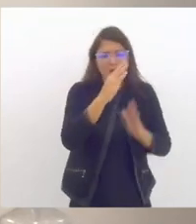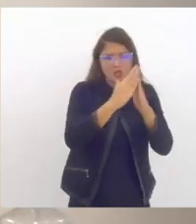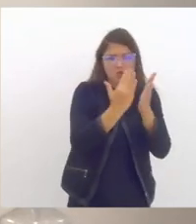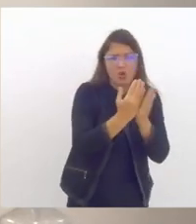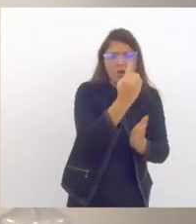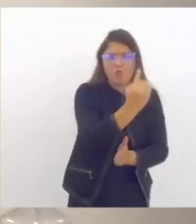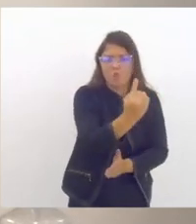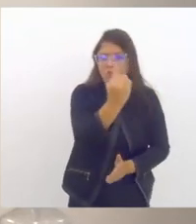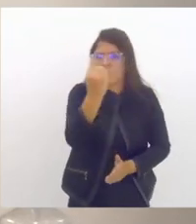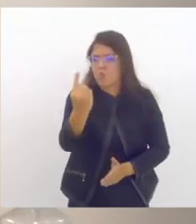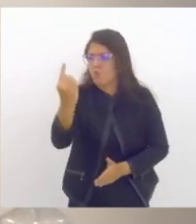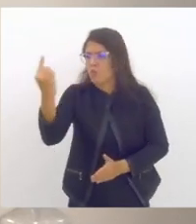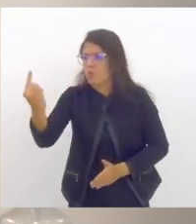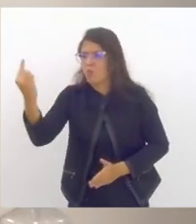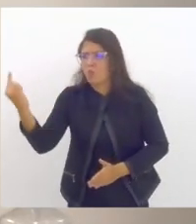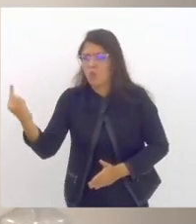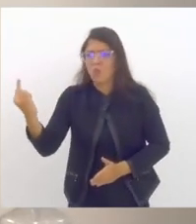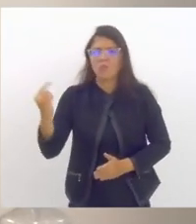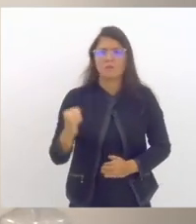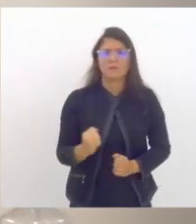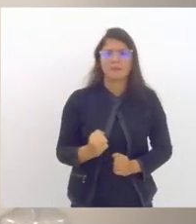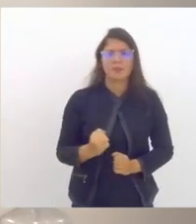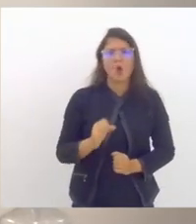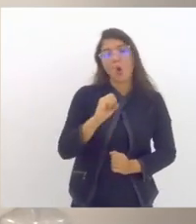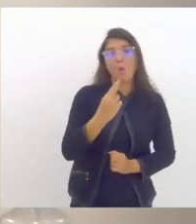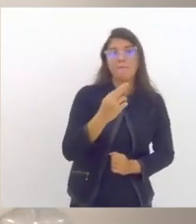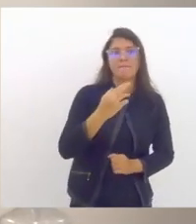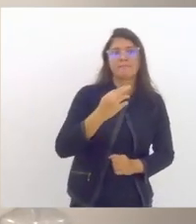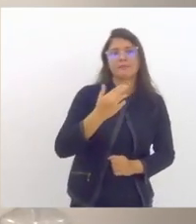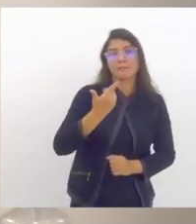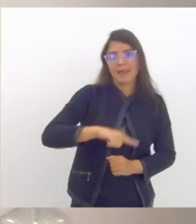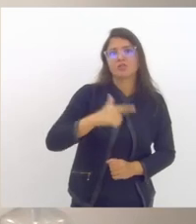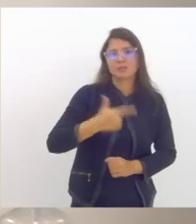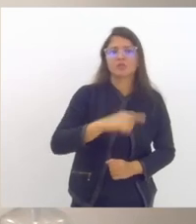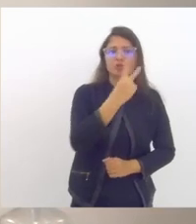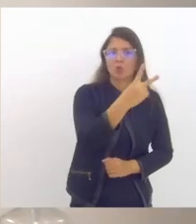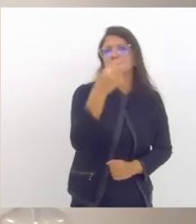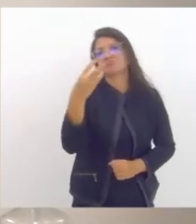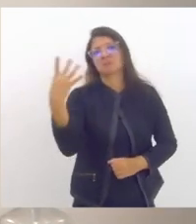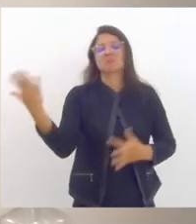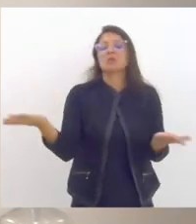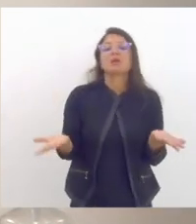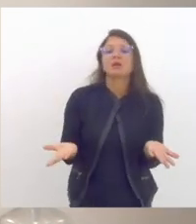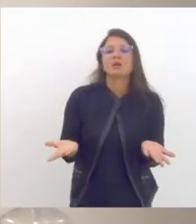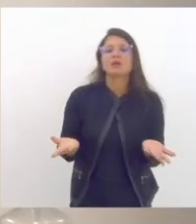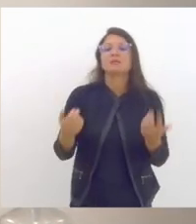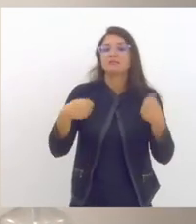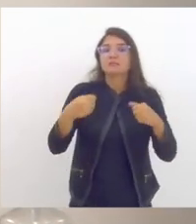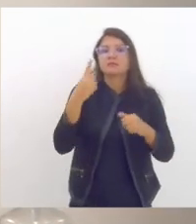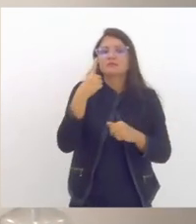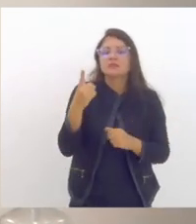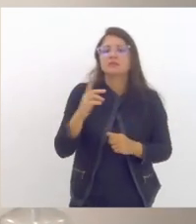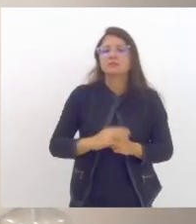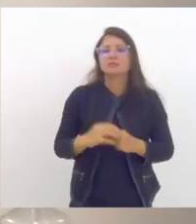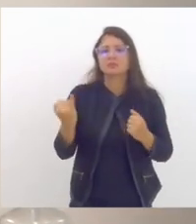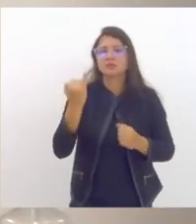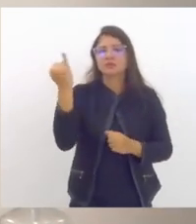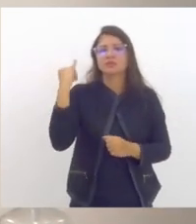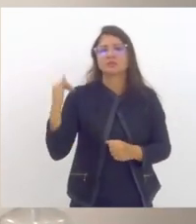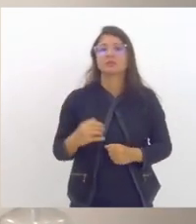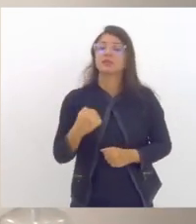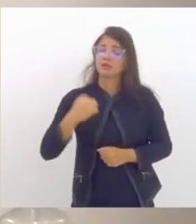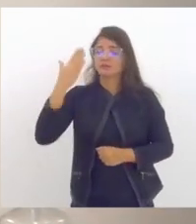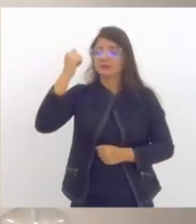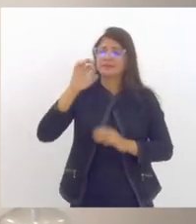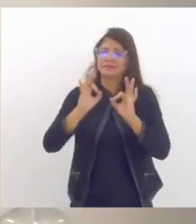vamos fazer uma subdivisão dentro das regionais para que haja esse acompanhamento eu não tenho dúvida de que a presença do assistente